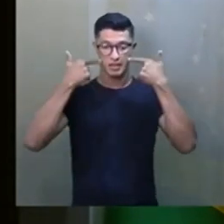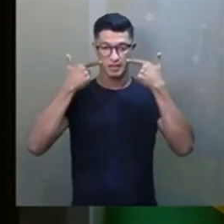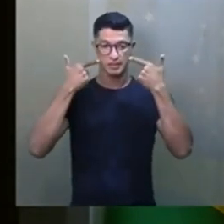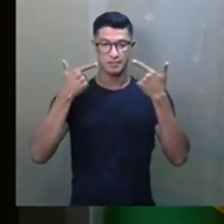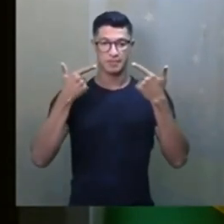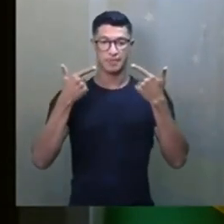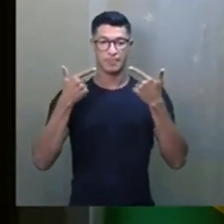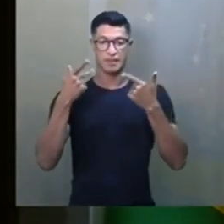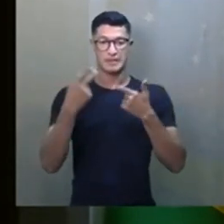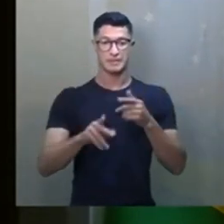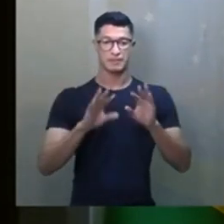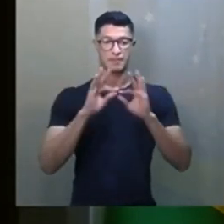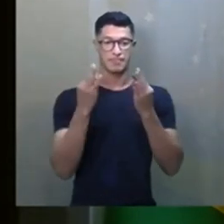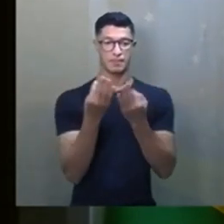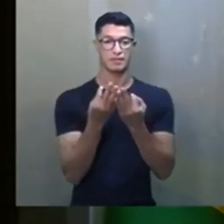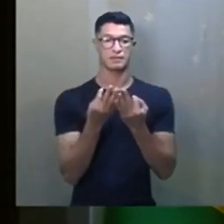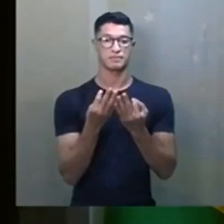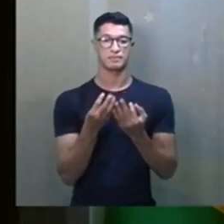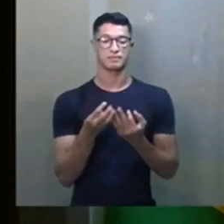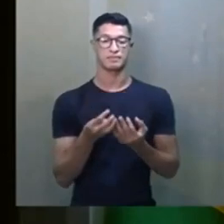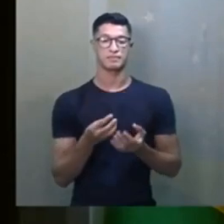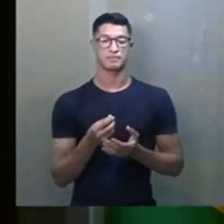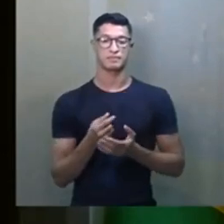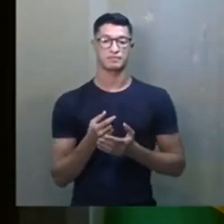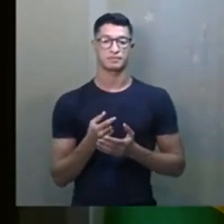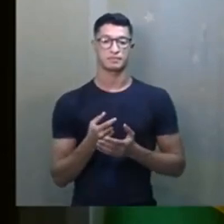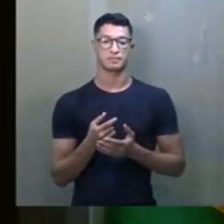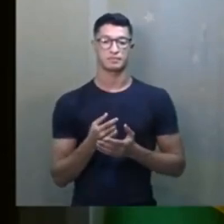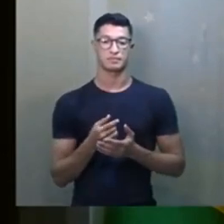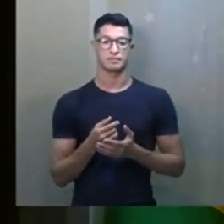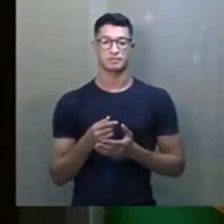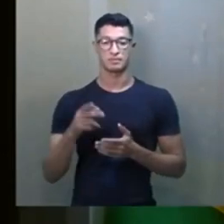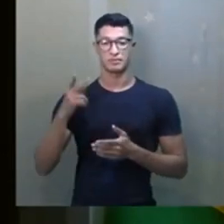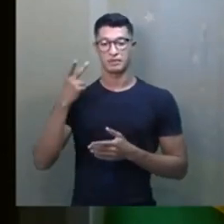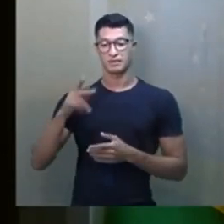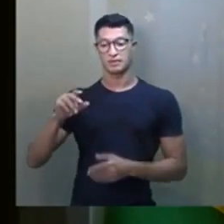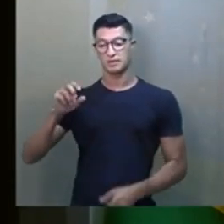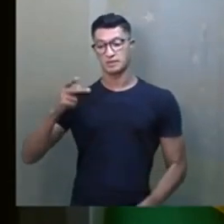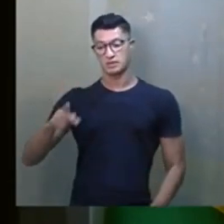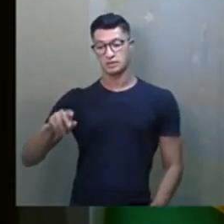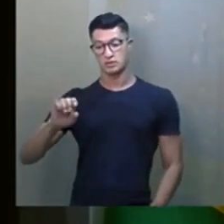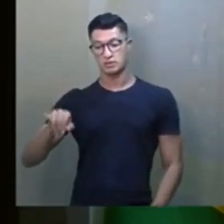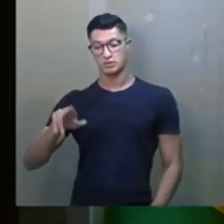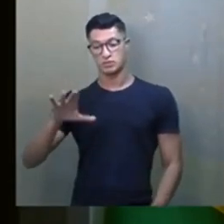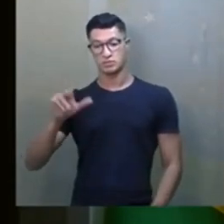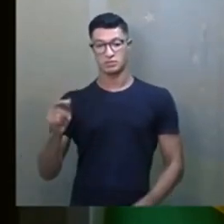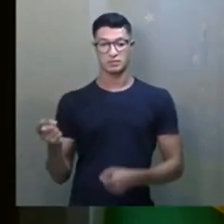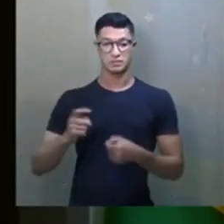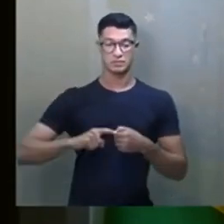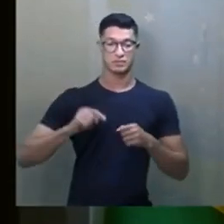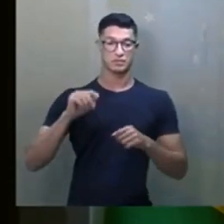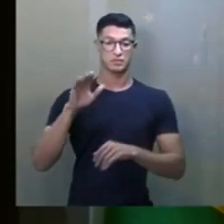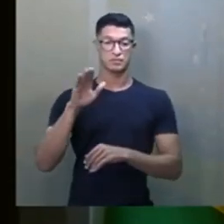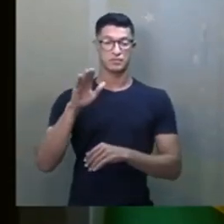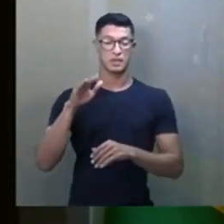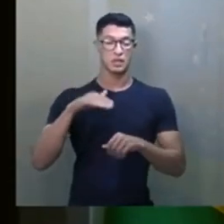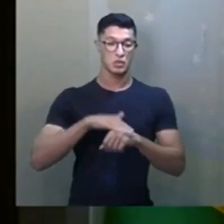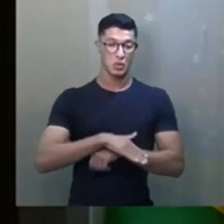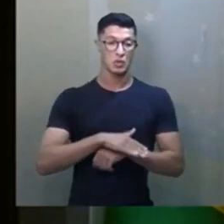para a sua família. A família do seu Juca. Ele retorna tarde da noite.